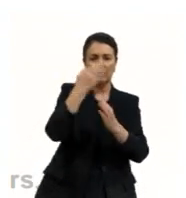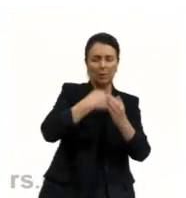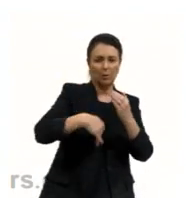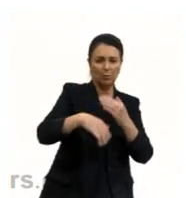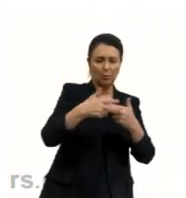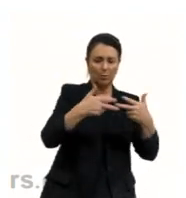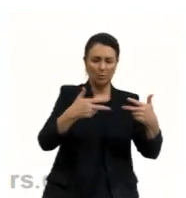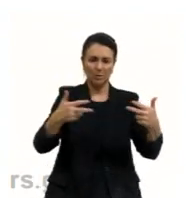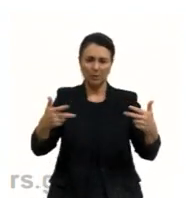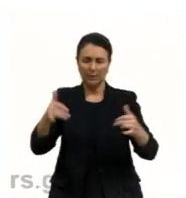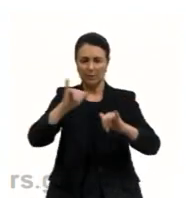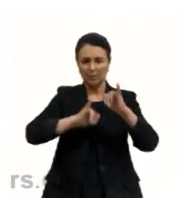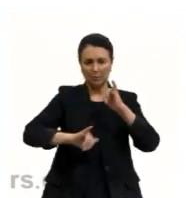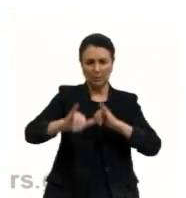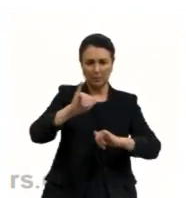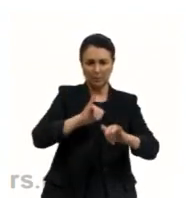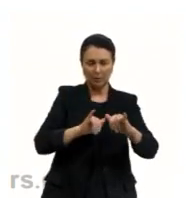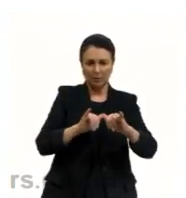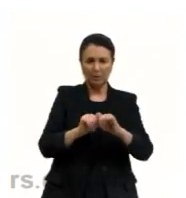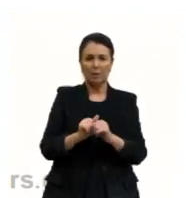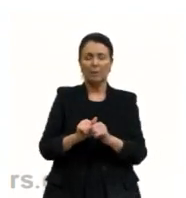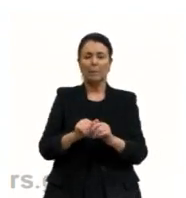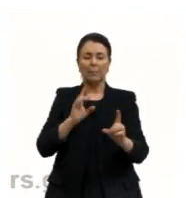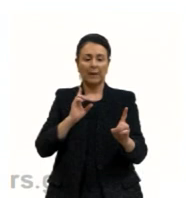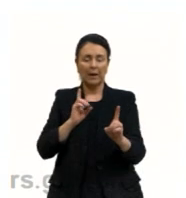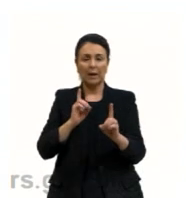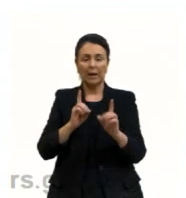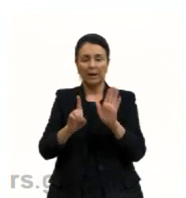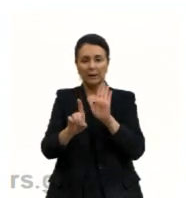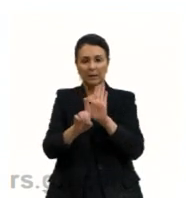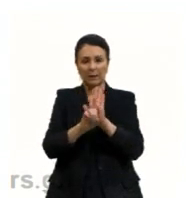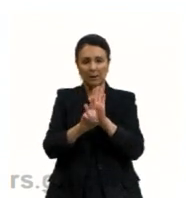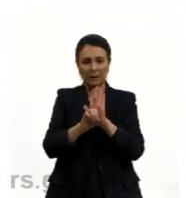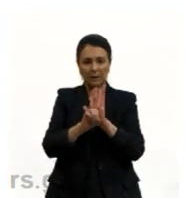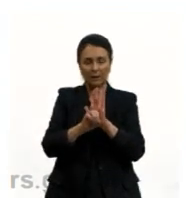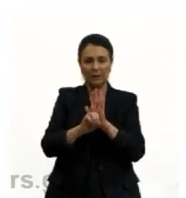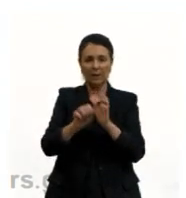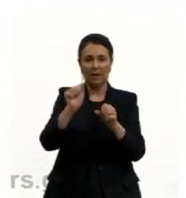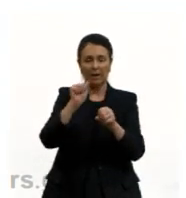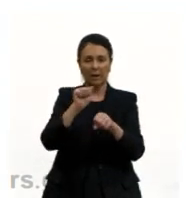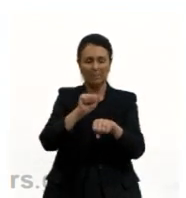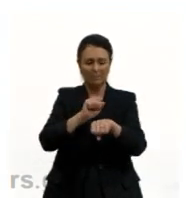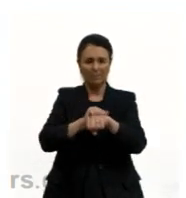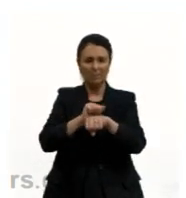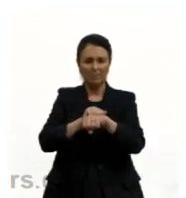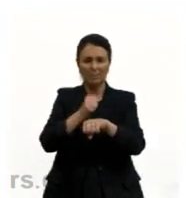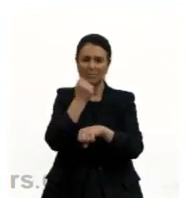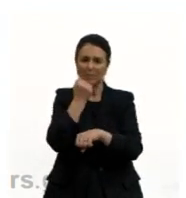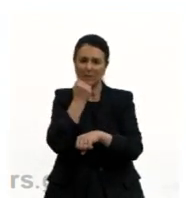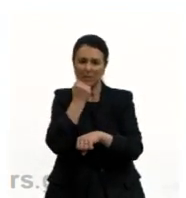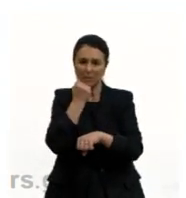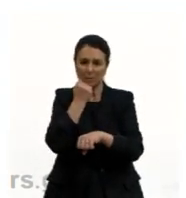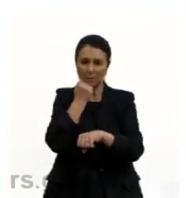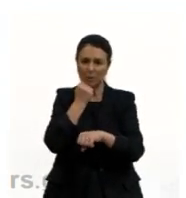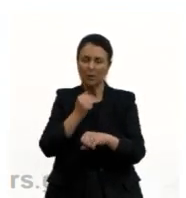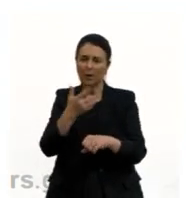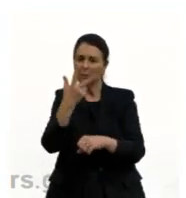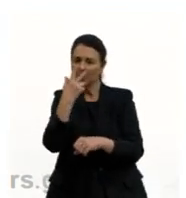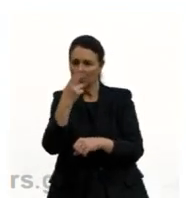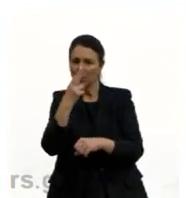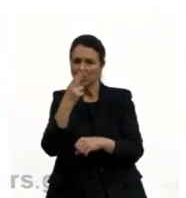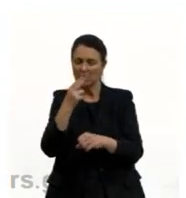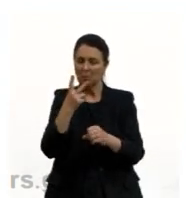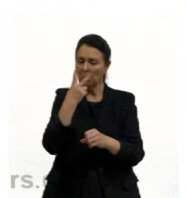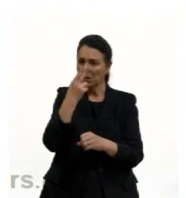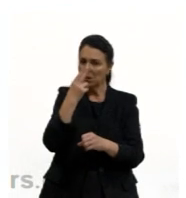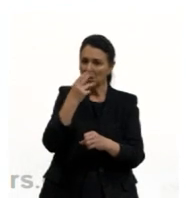apenas para o radioativo. E D. O átomo é maciço e poderia ser associado a um pudim de passas? O pudim de passas,